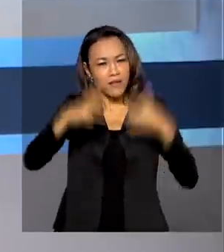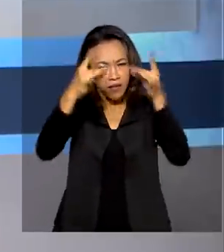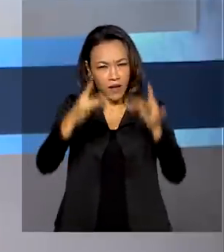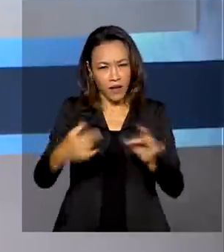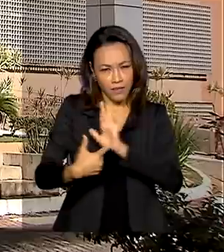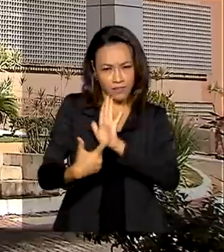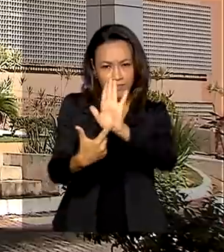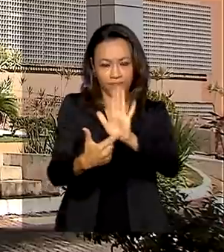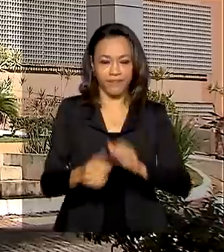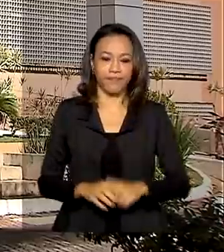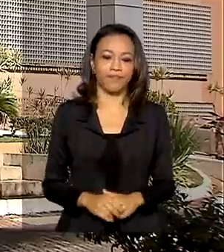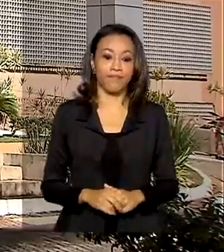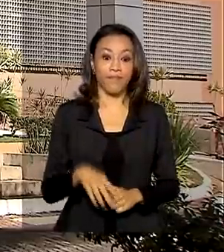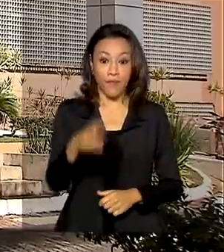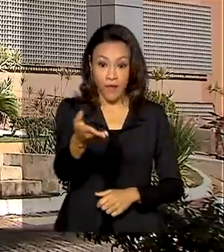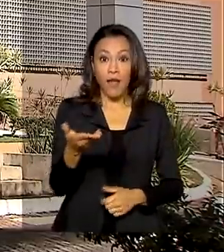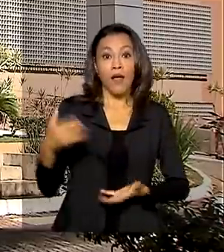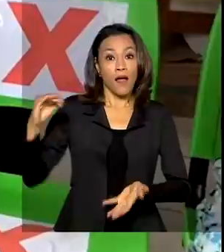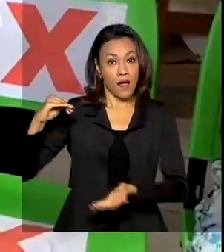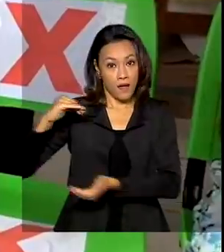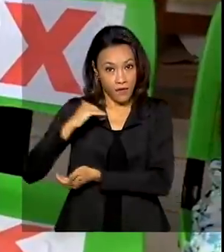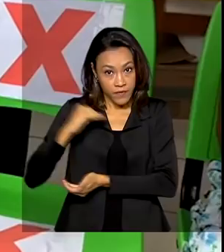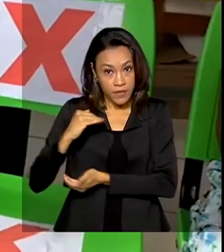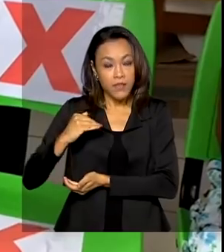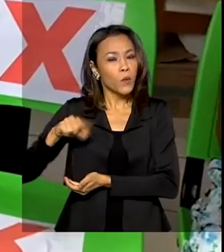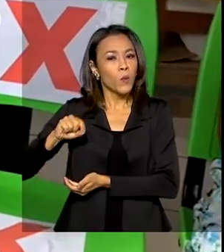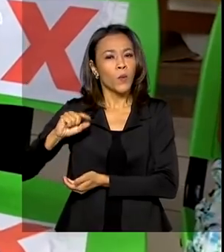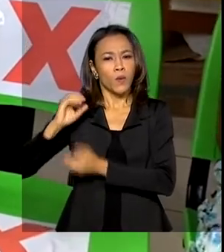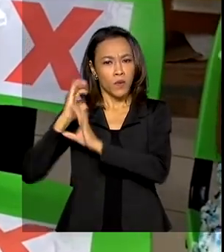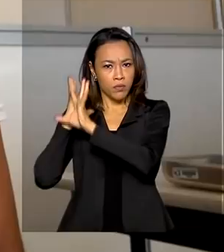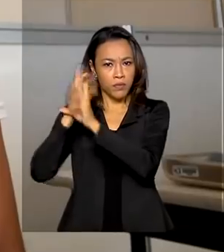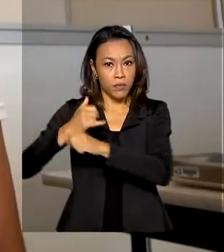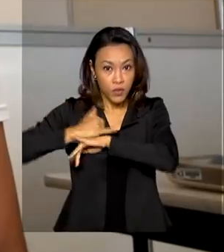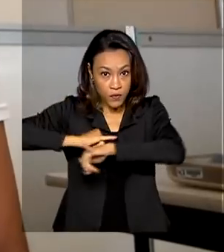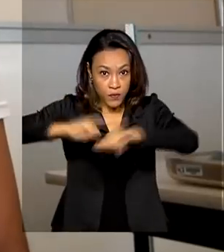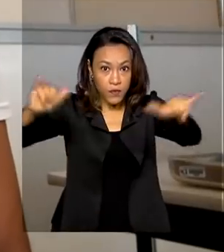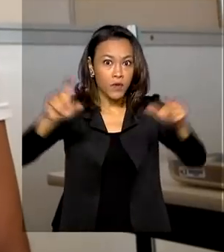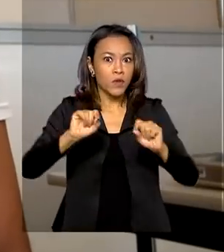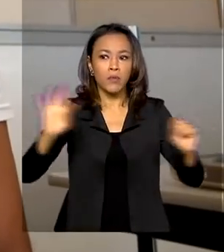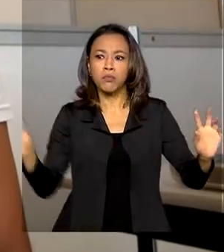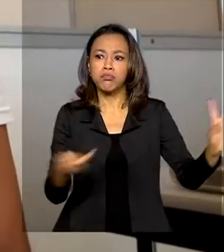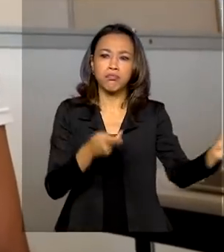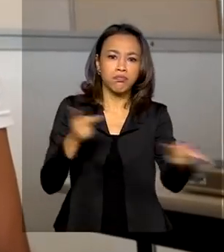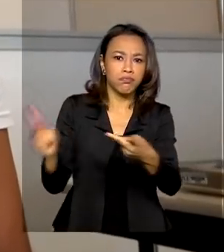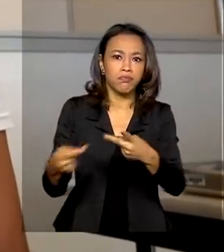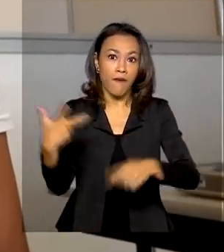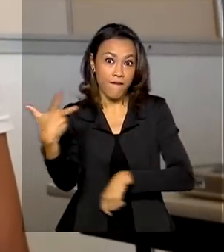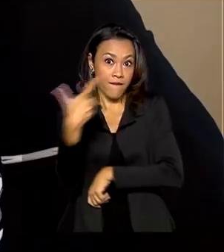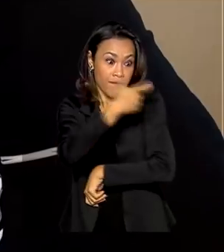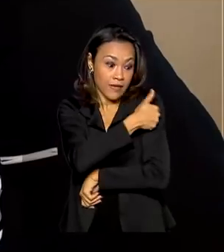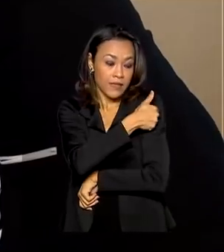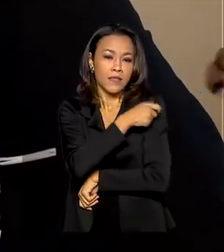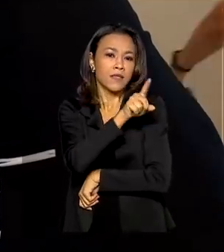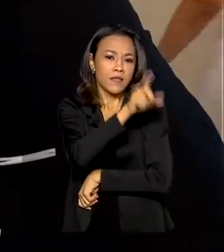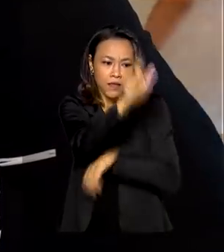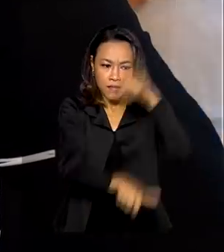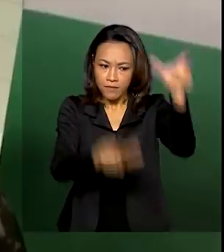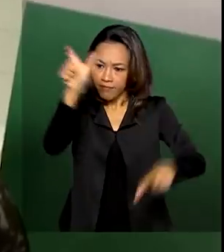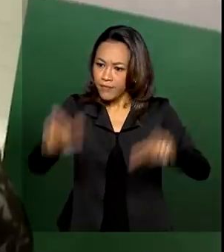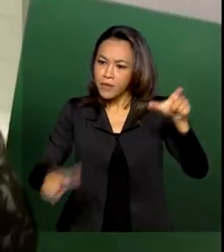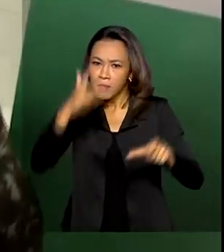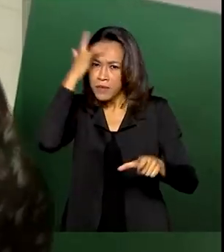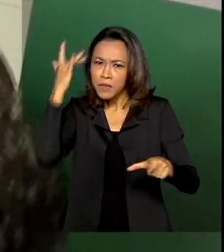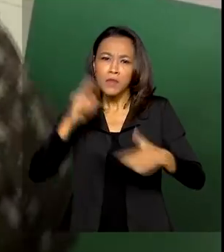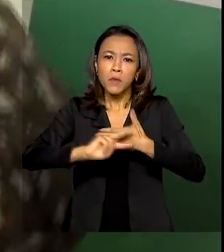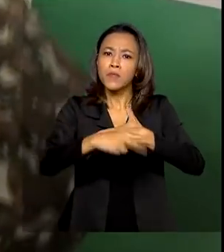ver ainda. Anvisa divulga balanços sobre reações das vacinas contra a Covid-19 aplicadas nos brasileiros